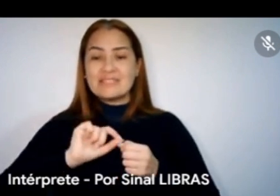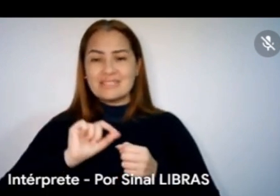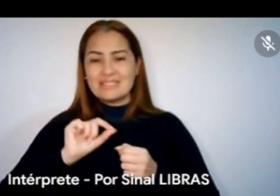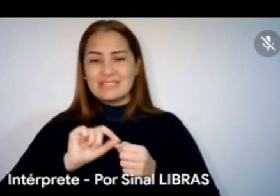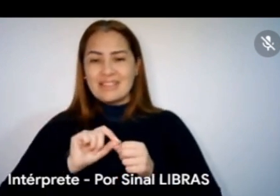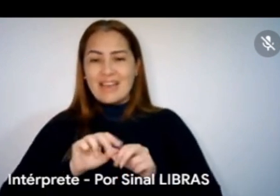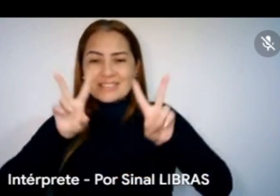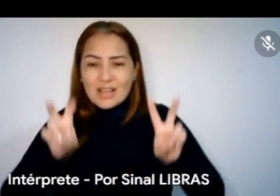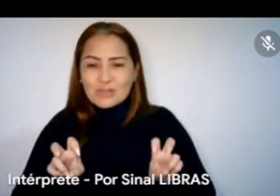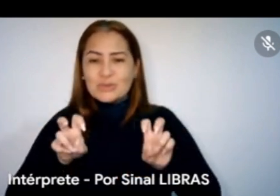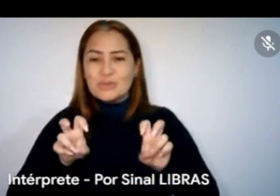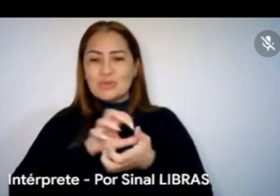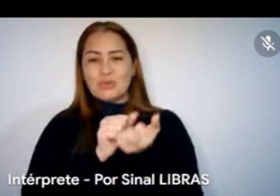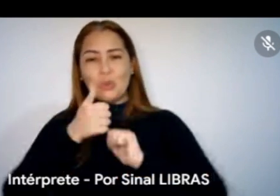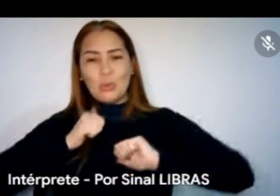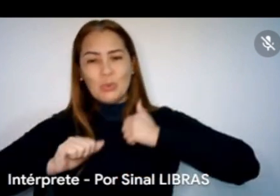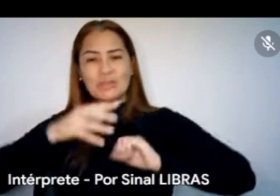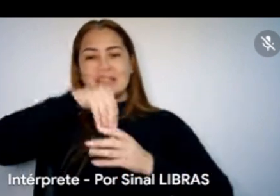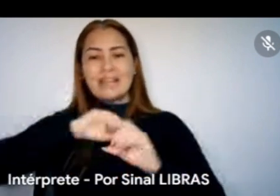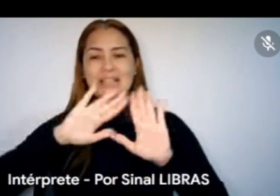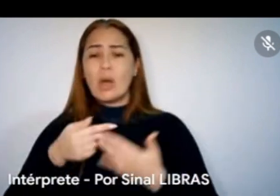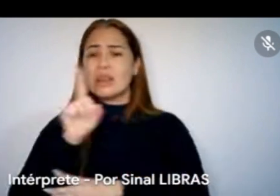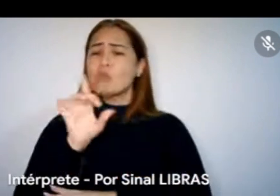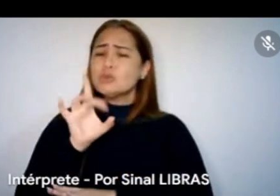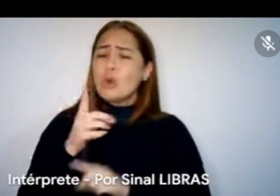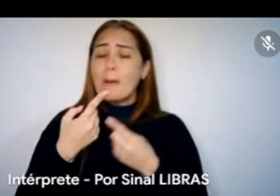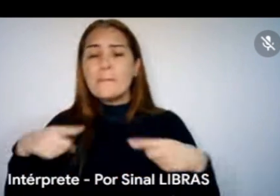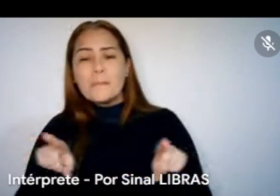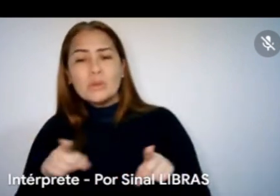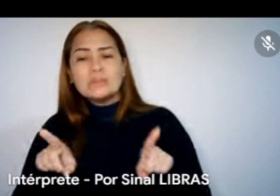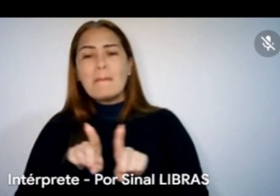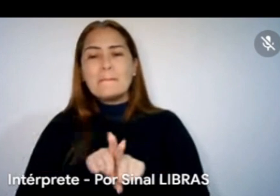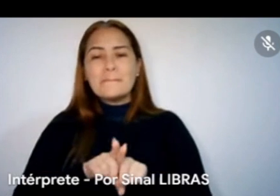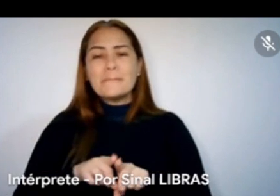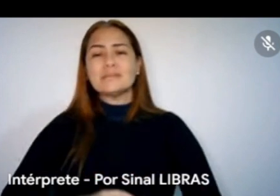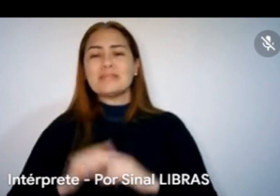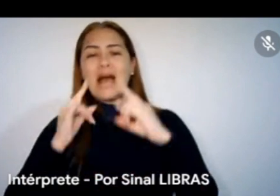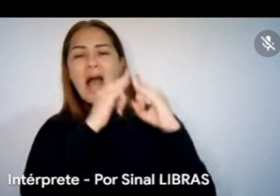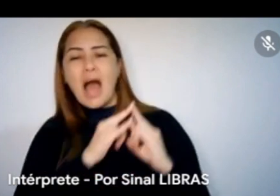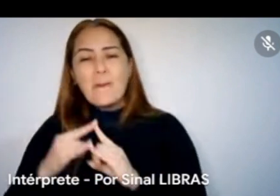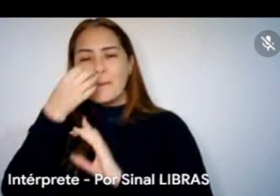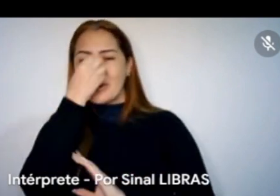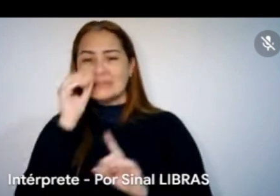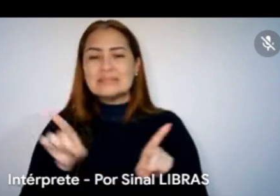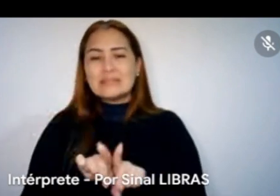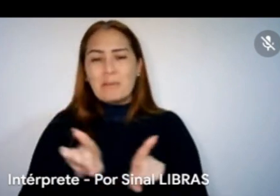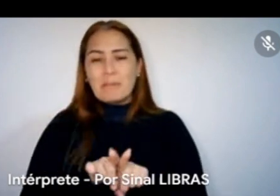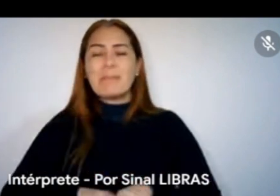música, mas da arte sicense, do teatro, da dança, é muito carente e a gente precisa